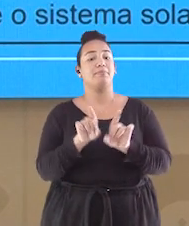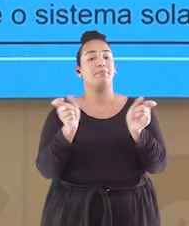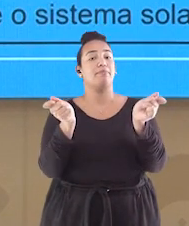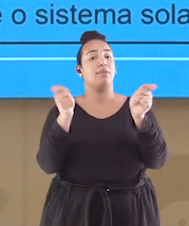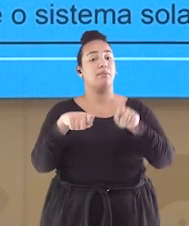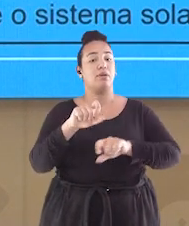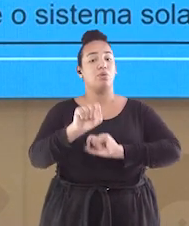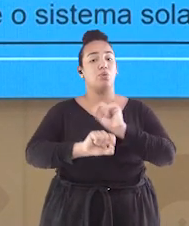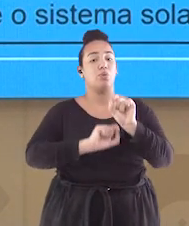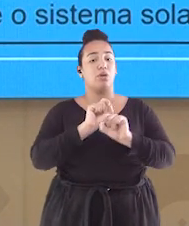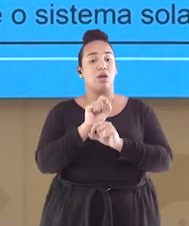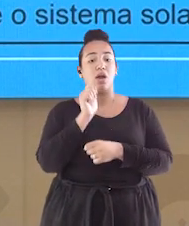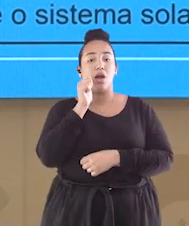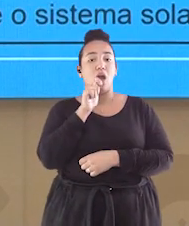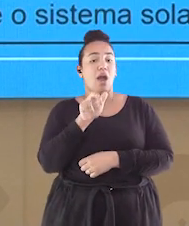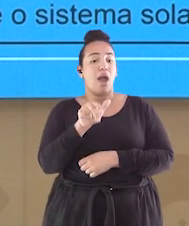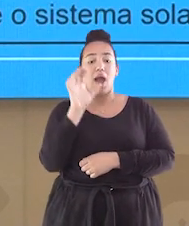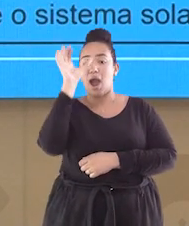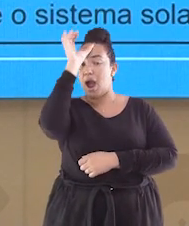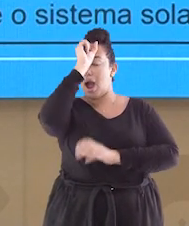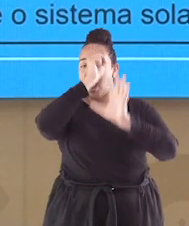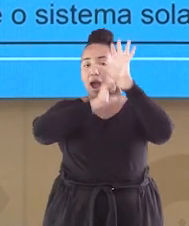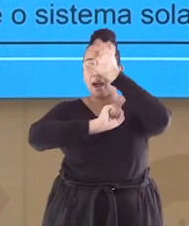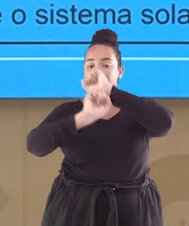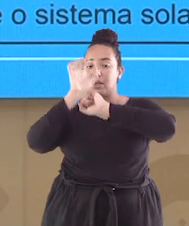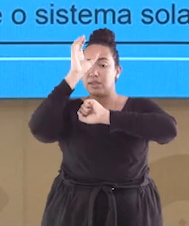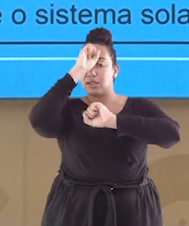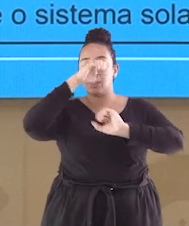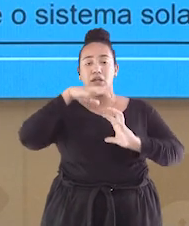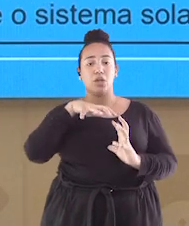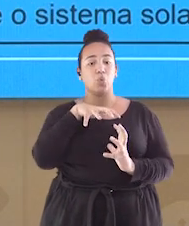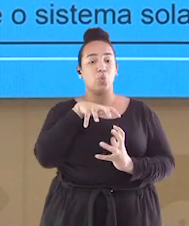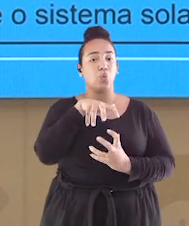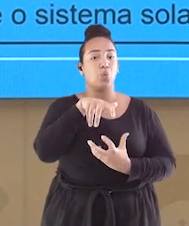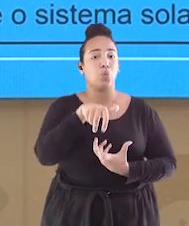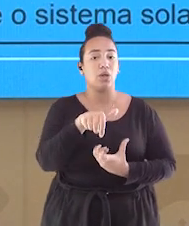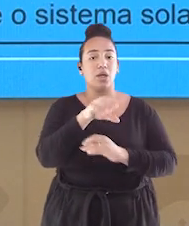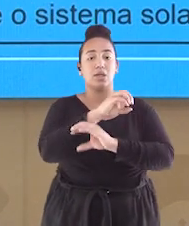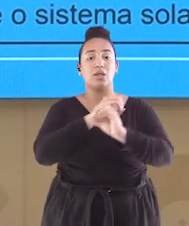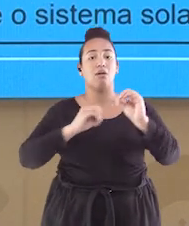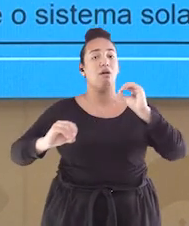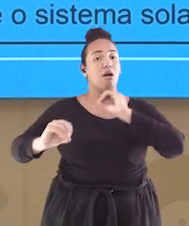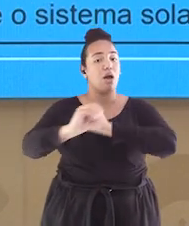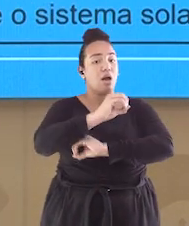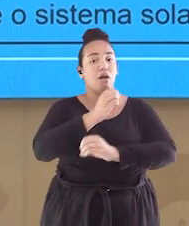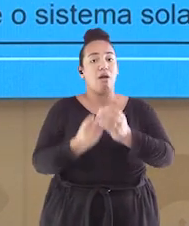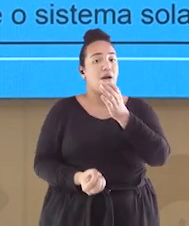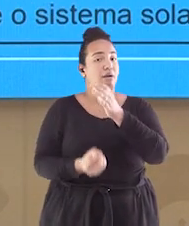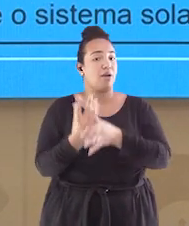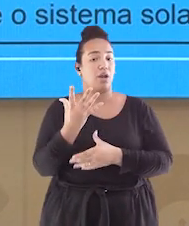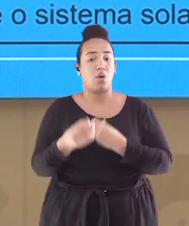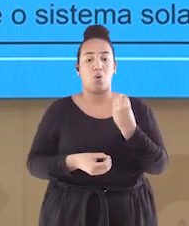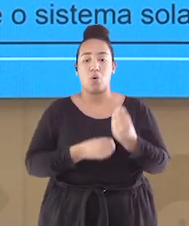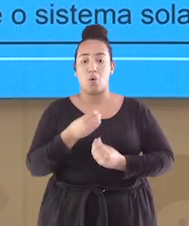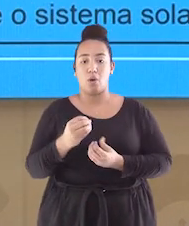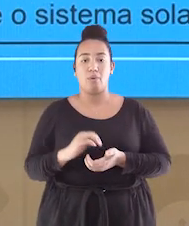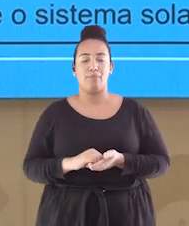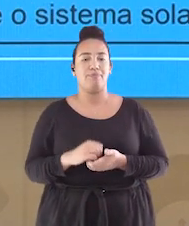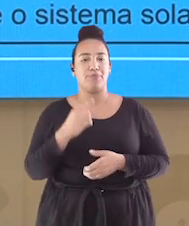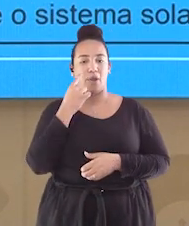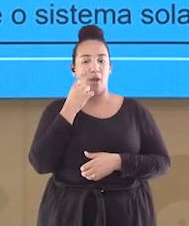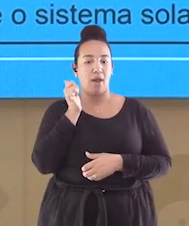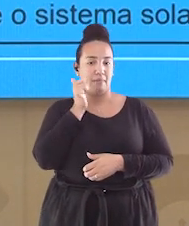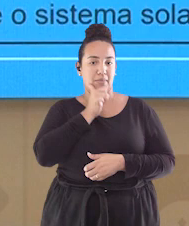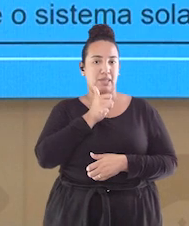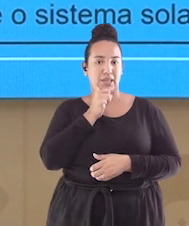irmãs aprendam sobre a formação do universo e o sistema solar. Veja aqui, uma das filhas está até aqui,